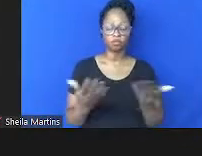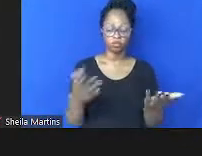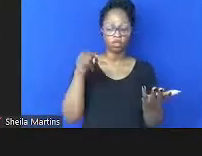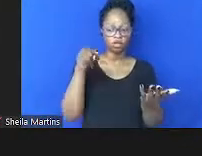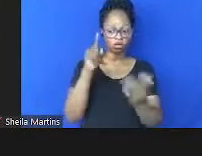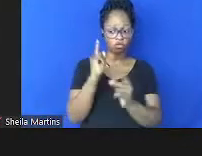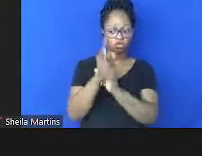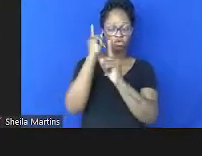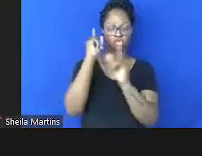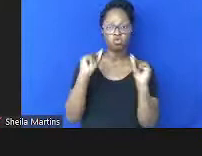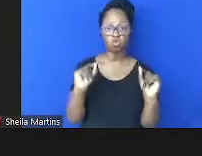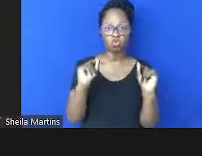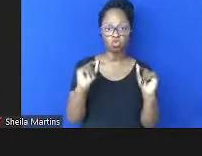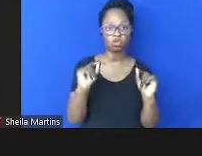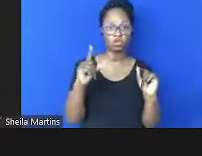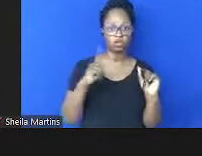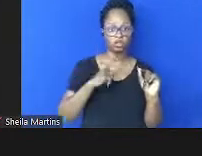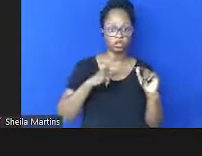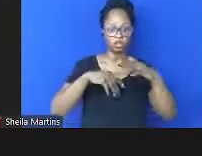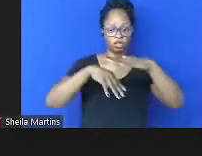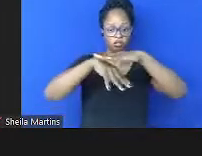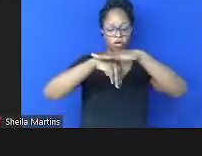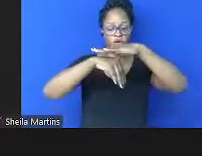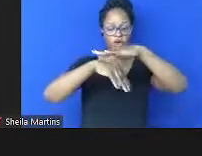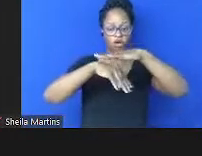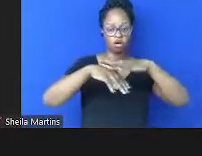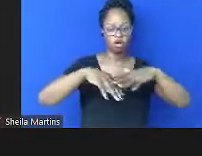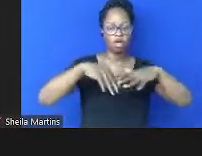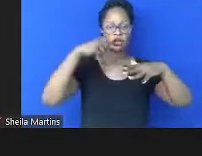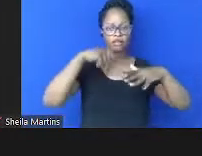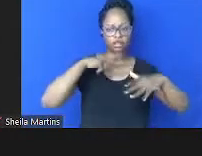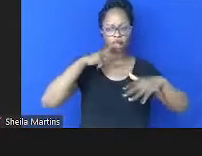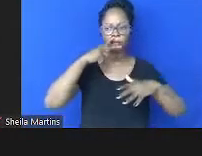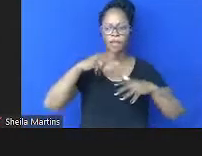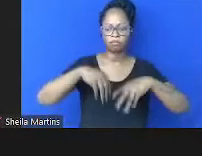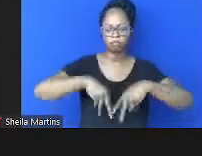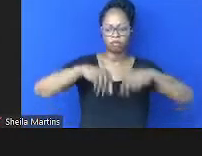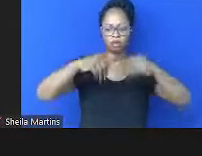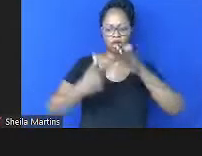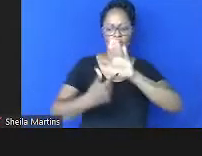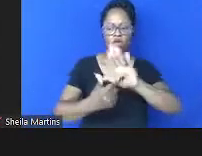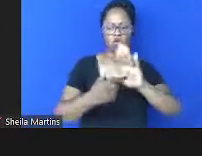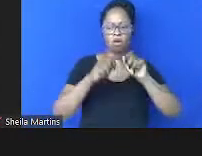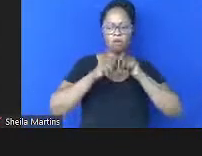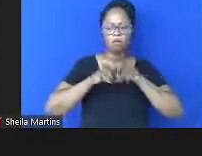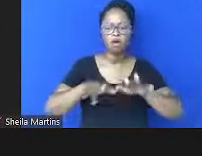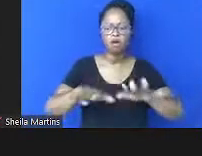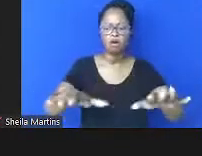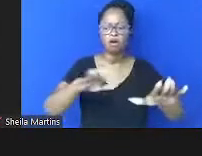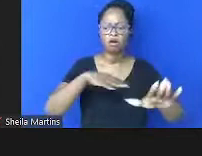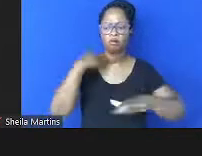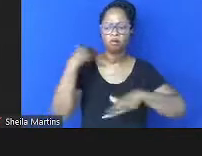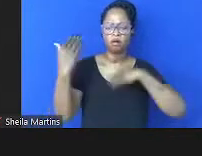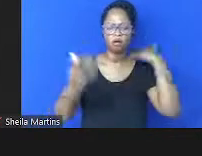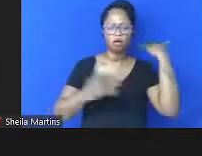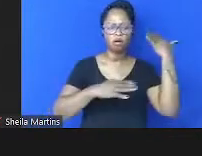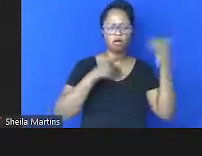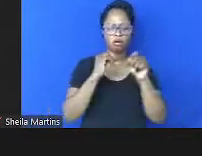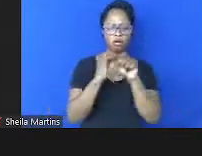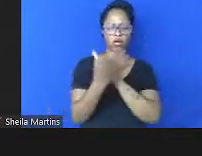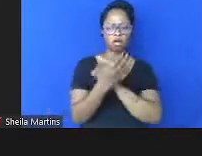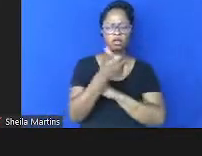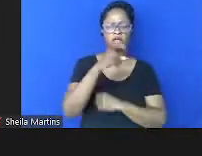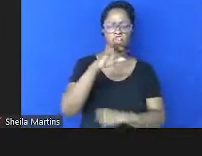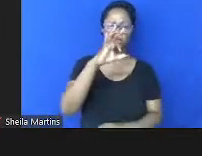as partículas materiais contribuíam para a mortalidade do covid-19 e era 15%